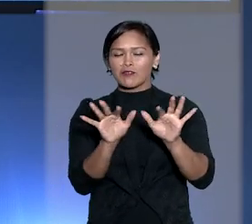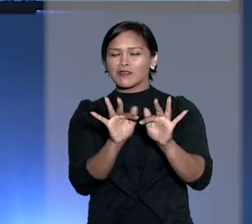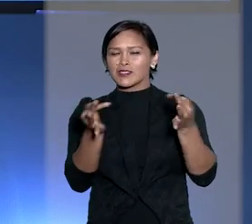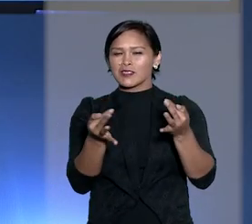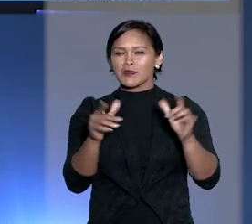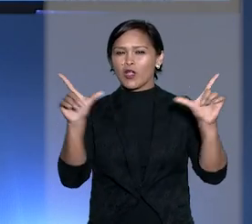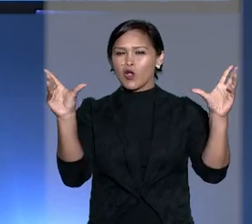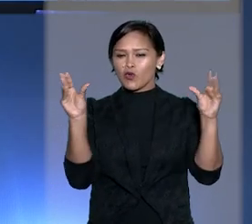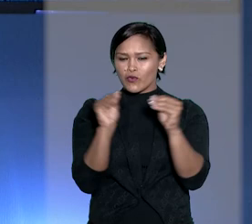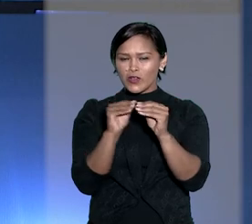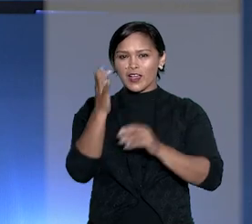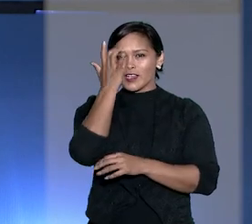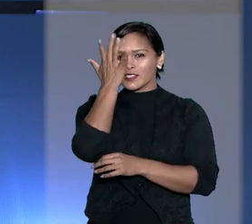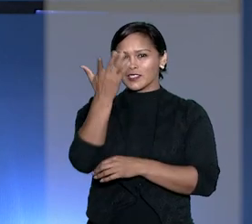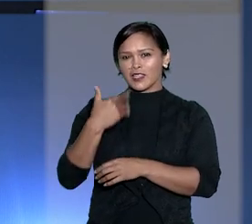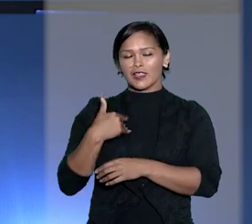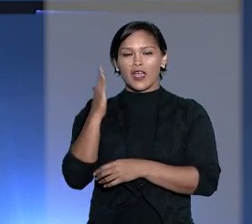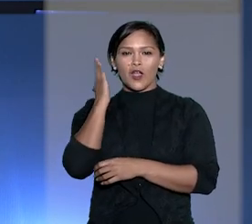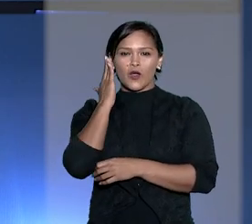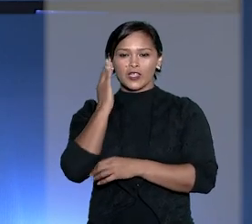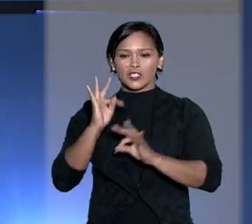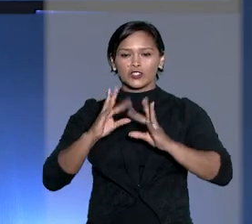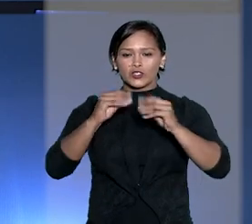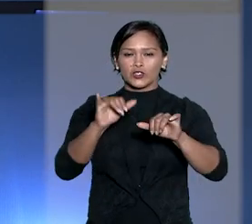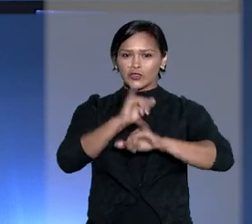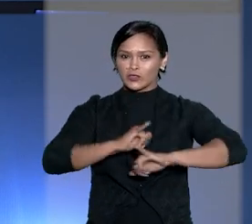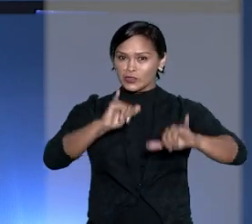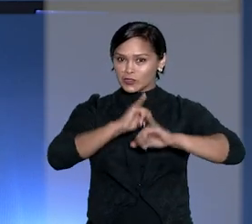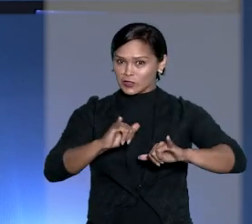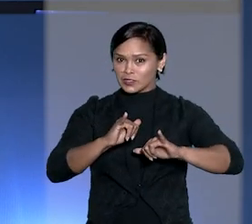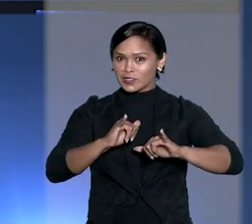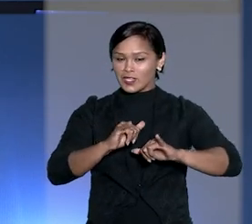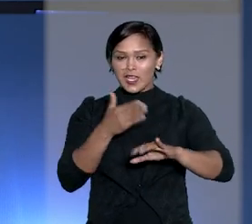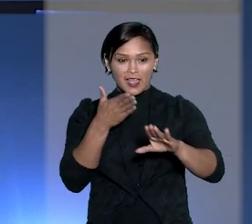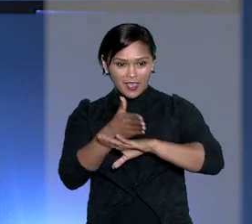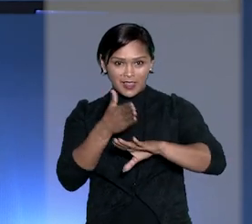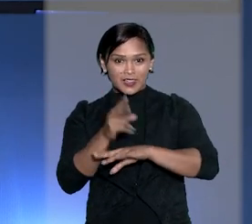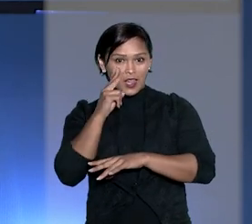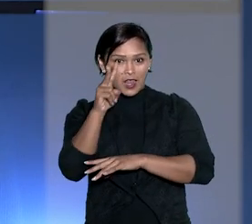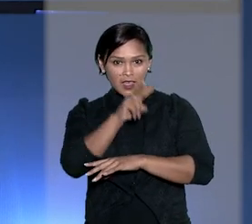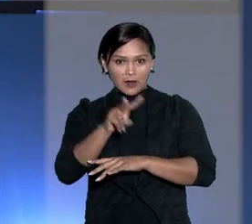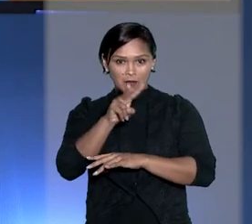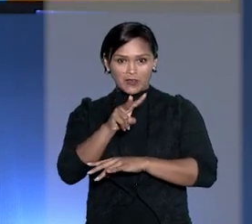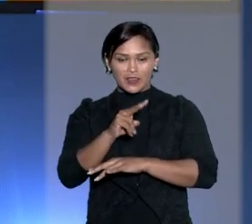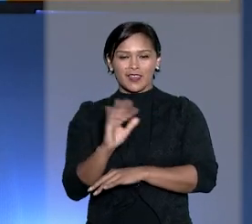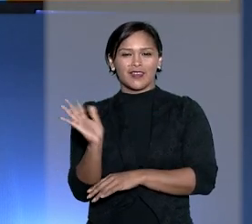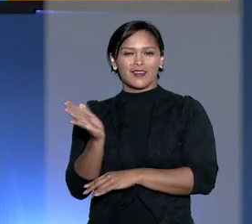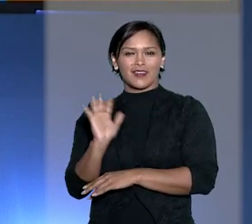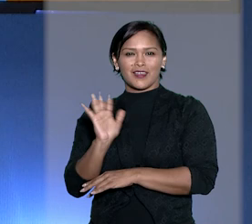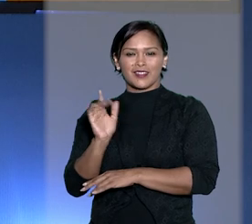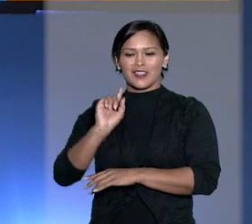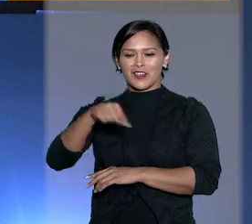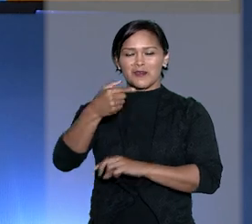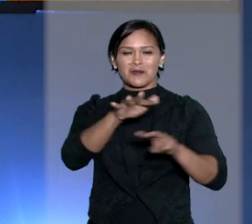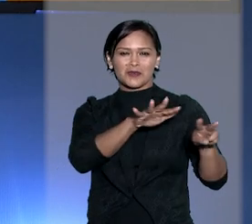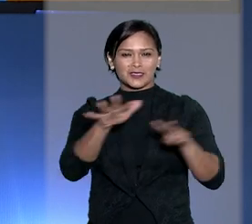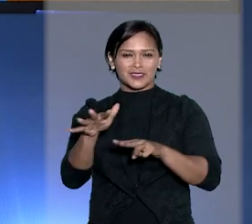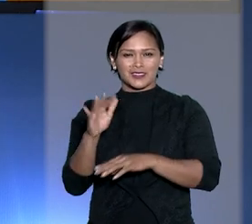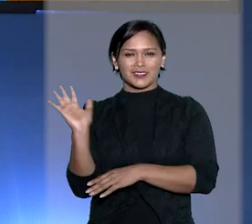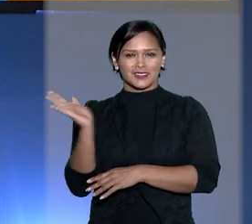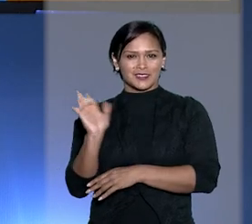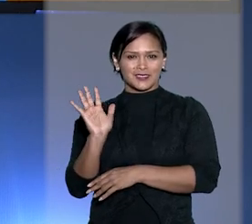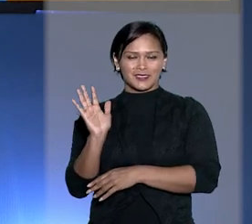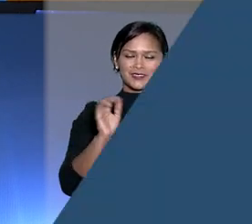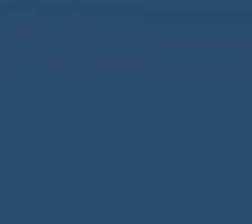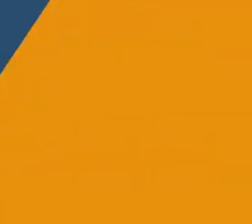forma simplificada para facilitar a compreensão das notícias. Entra lá para ver. Até a próxima semana.